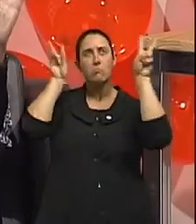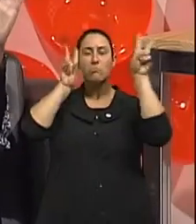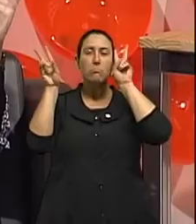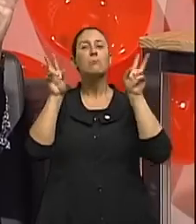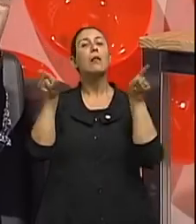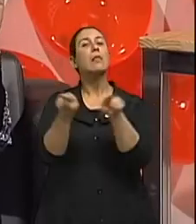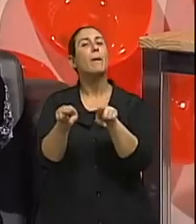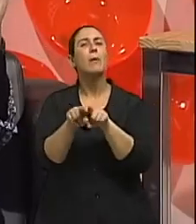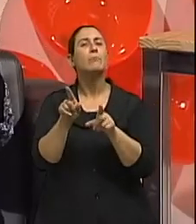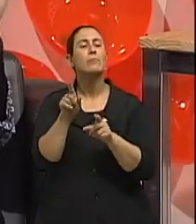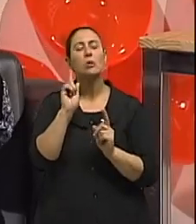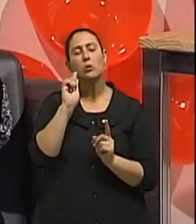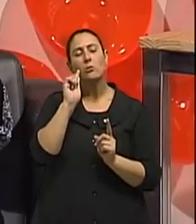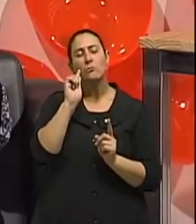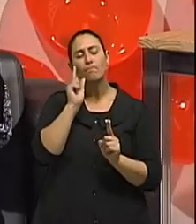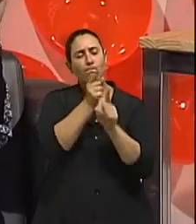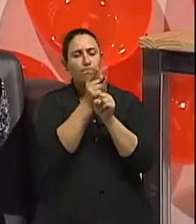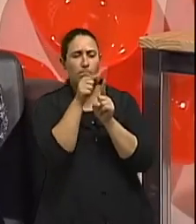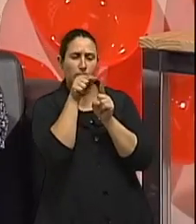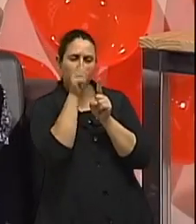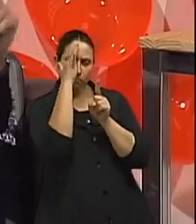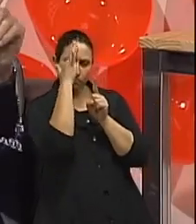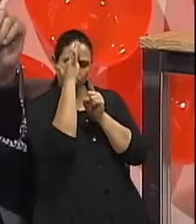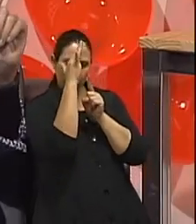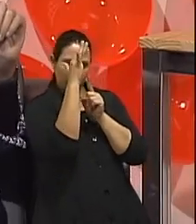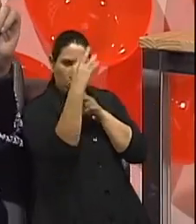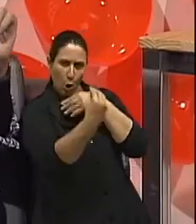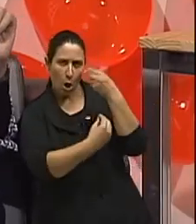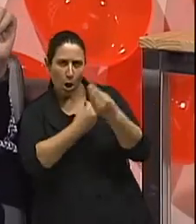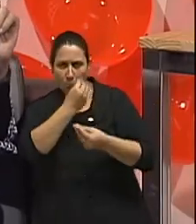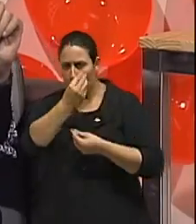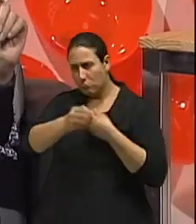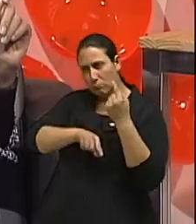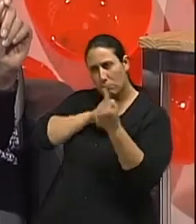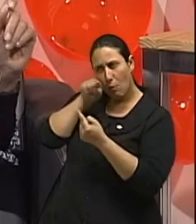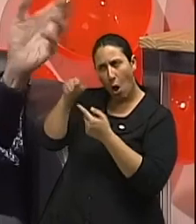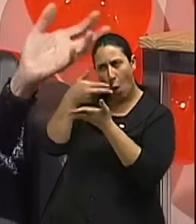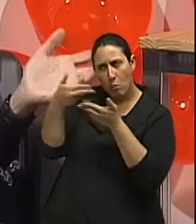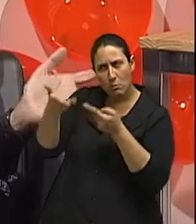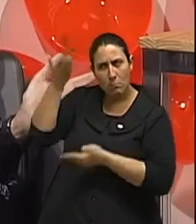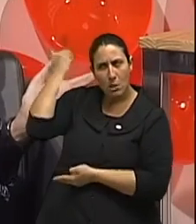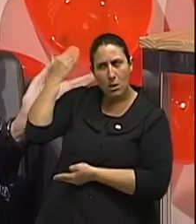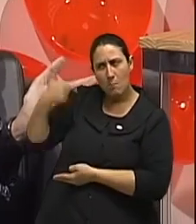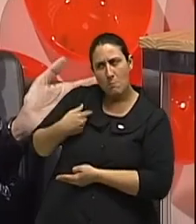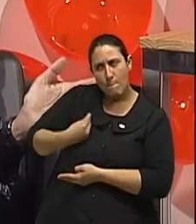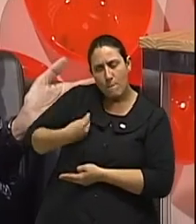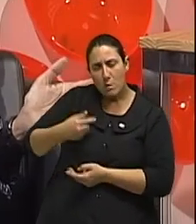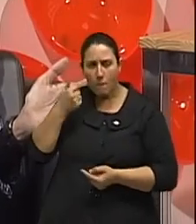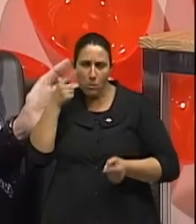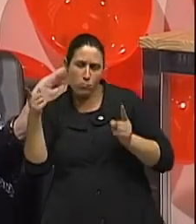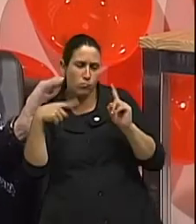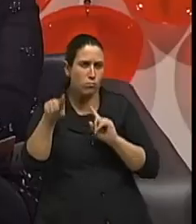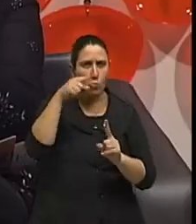identificar situações e daí procurar conectar aquela situação com algum episódio da sua vida, principalmente se for positiva.